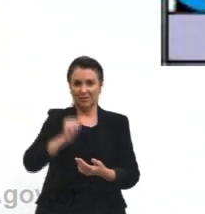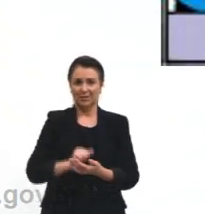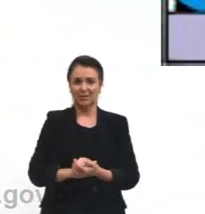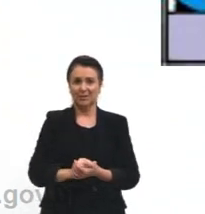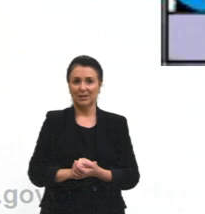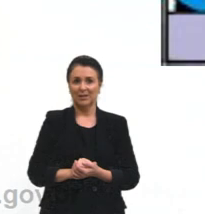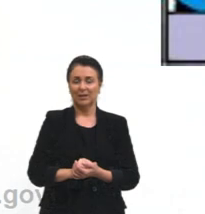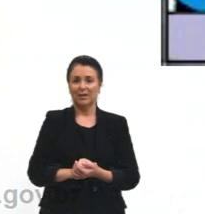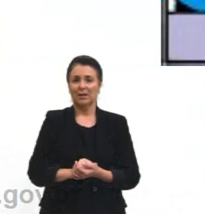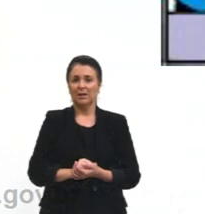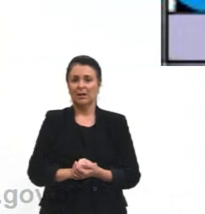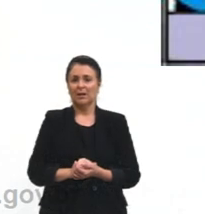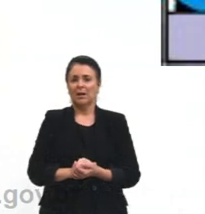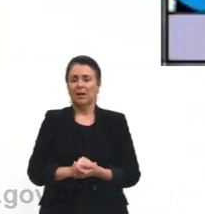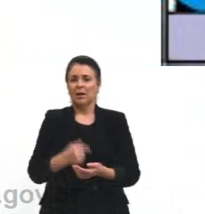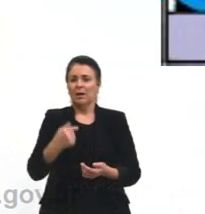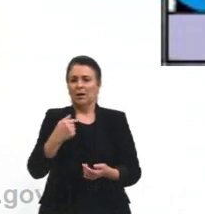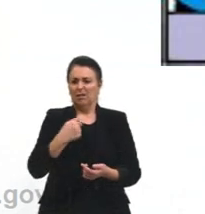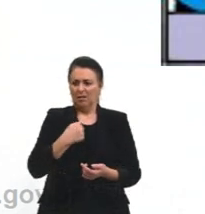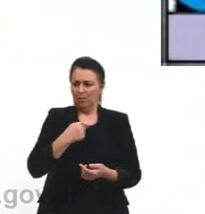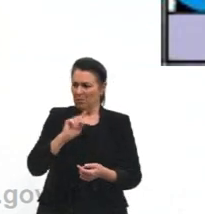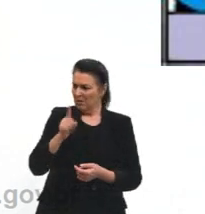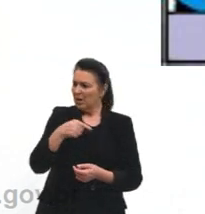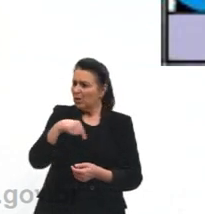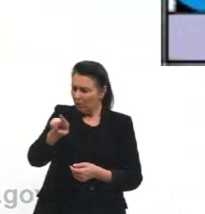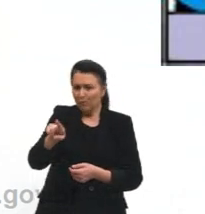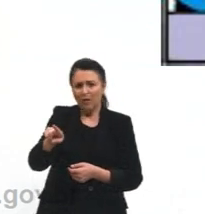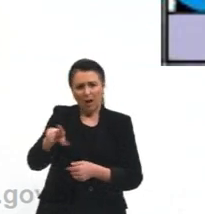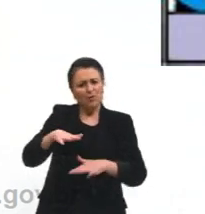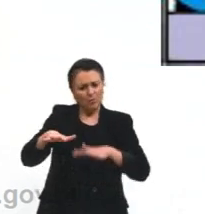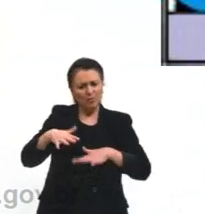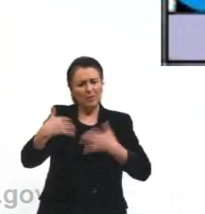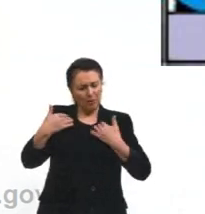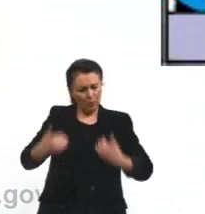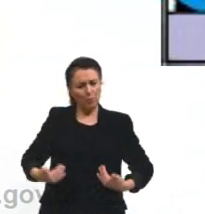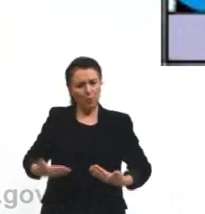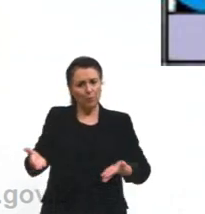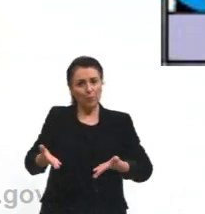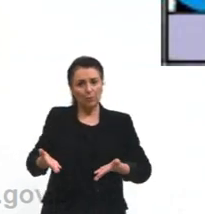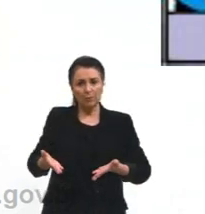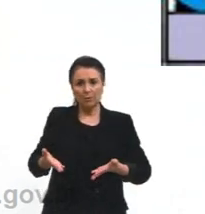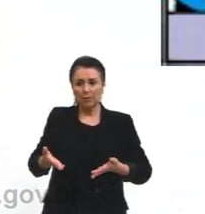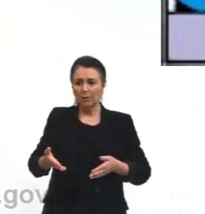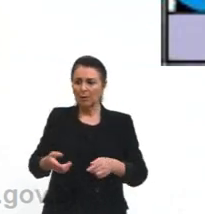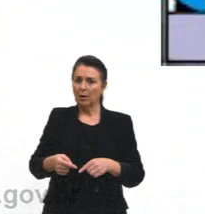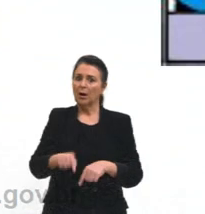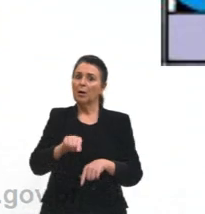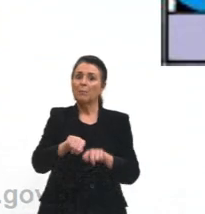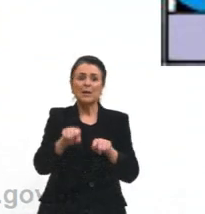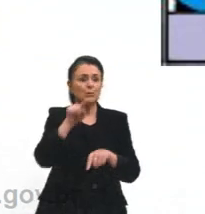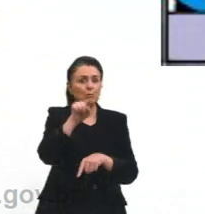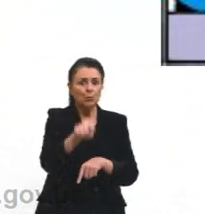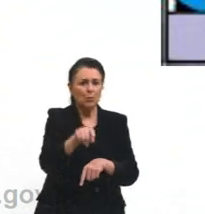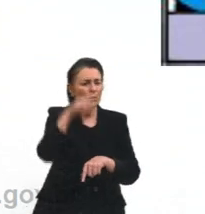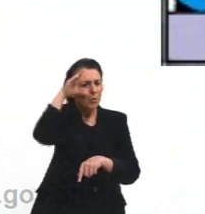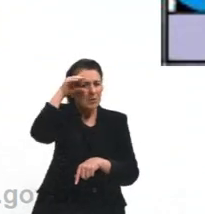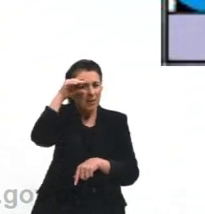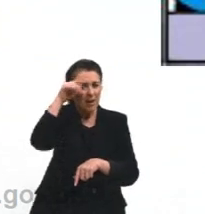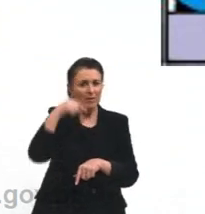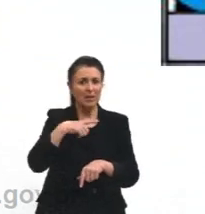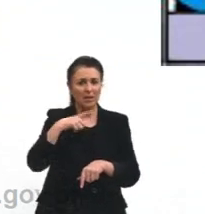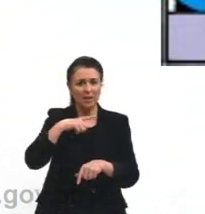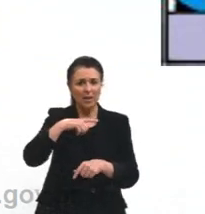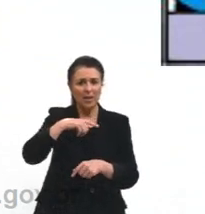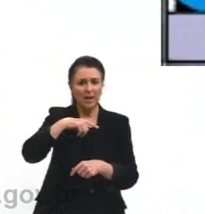não mandei você se movimentar um pouco hoje? obviamente, John não está levando em conta a rotação da Terra.